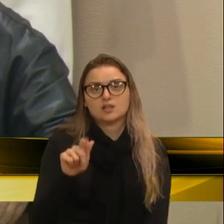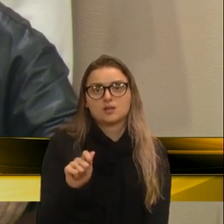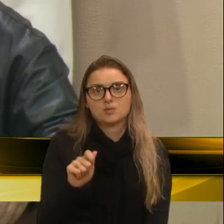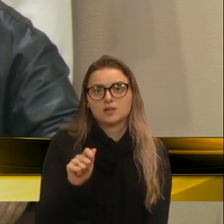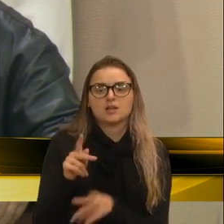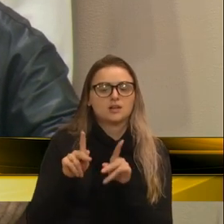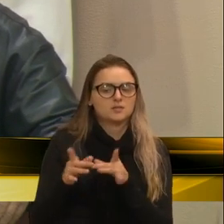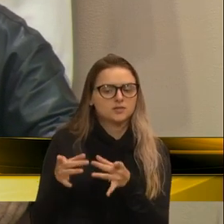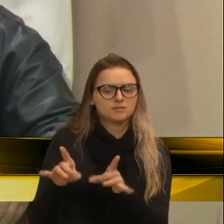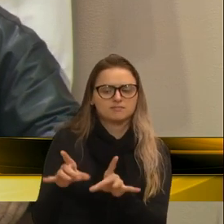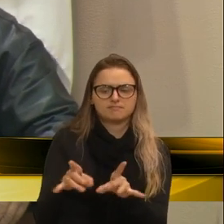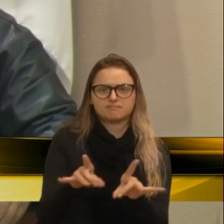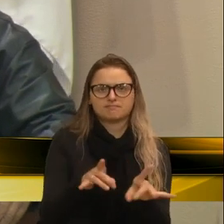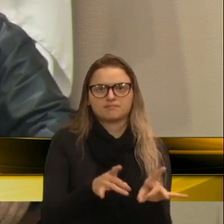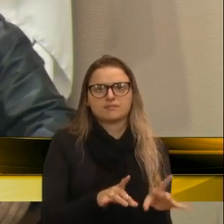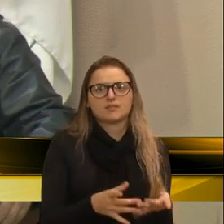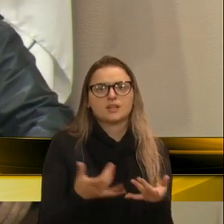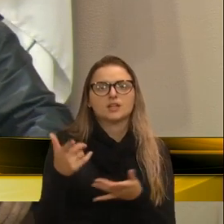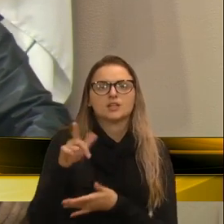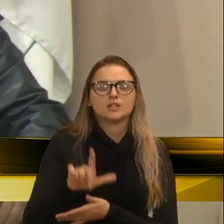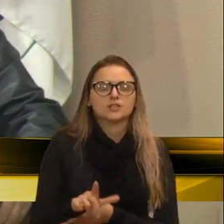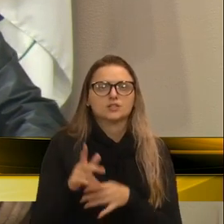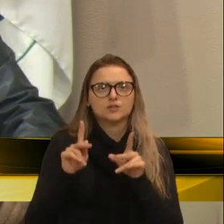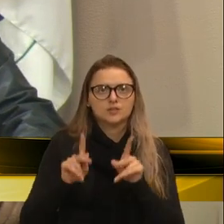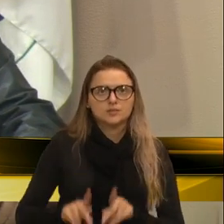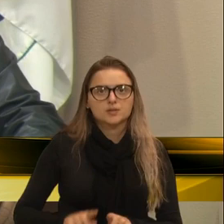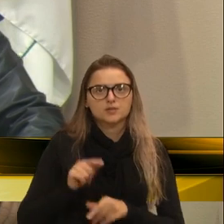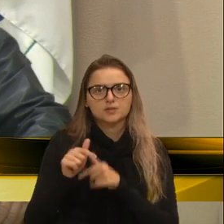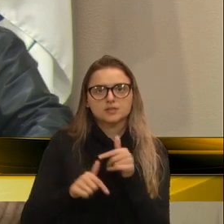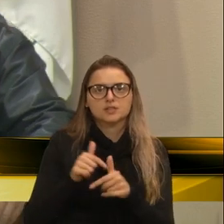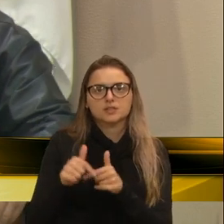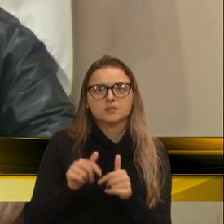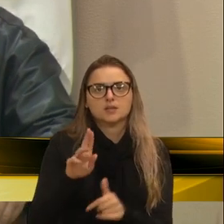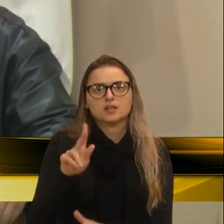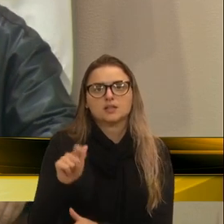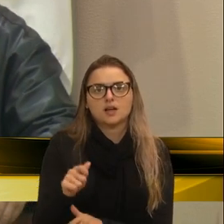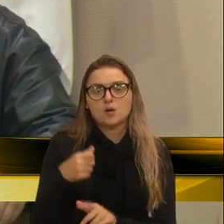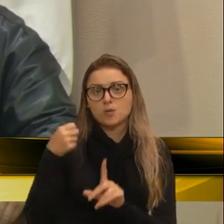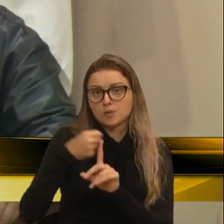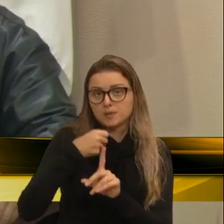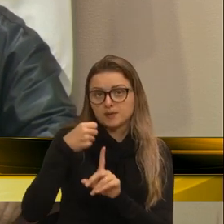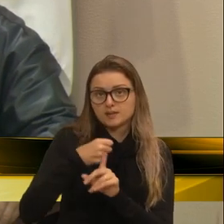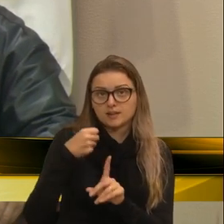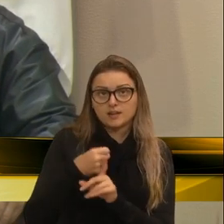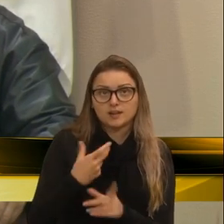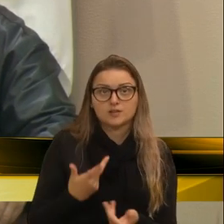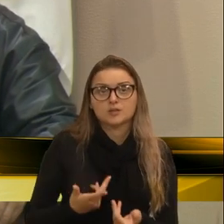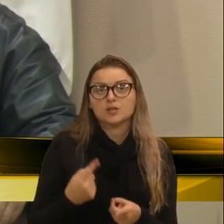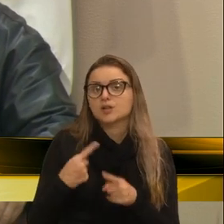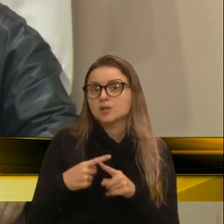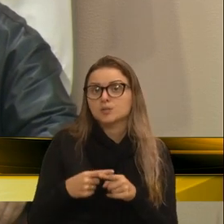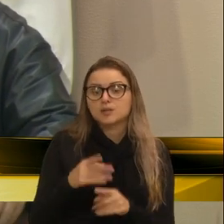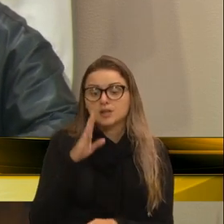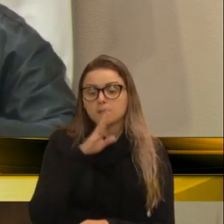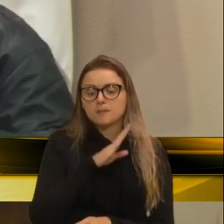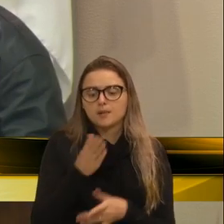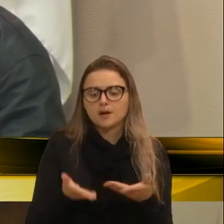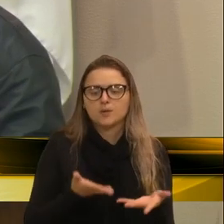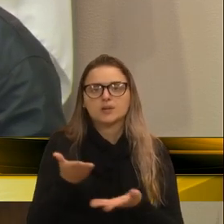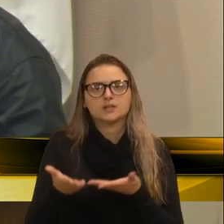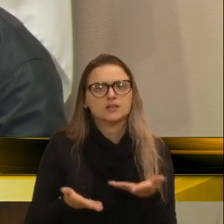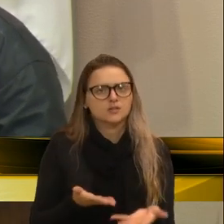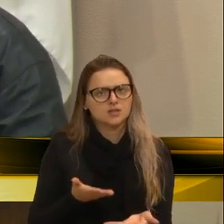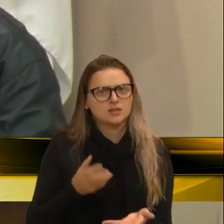desistindo. Novamente, as pessoas que trabalham na UPA estão apanhando. Estão apanhando pelo mau atendimento. Mas será que